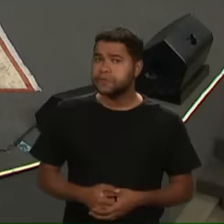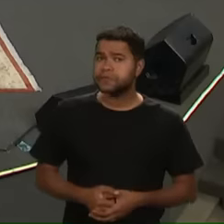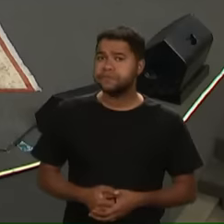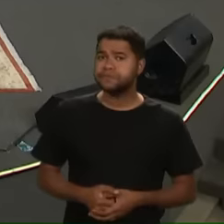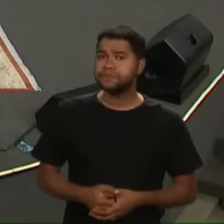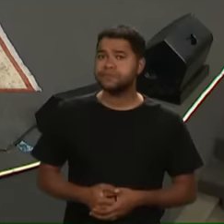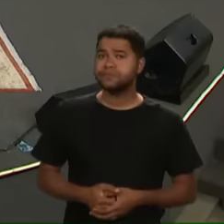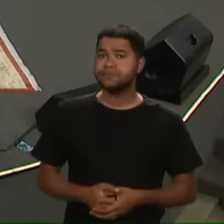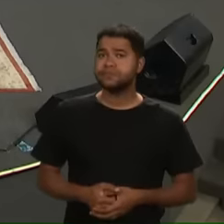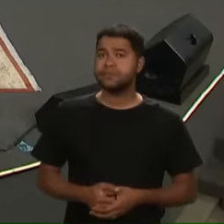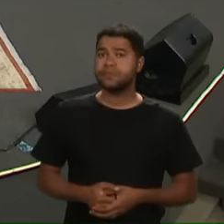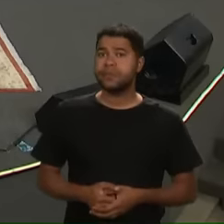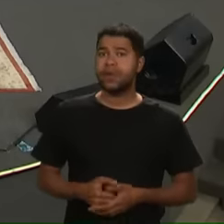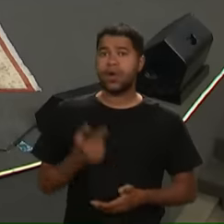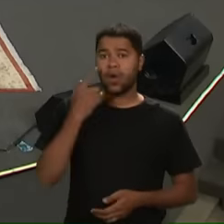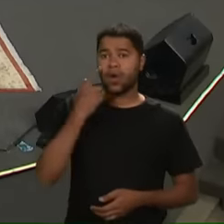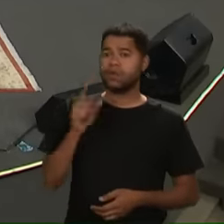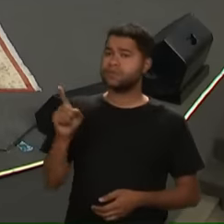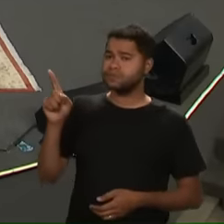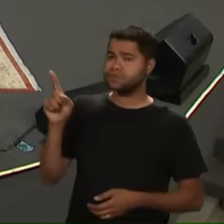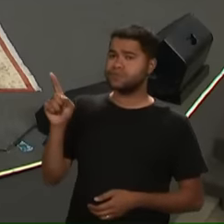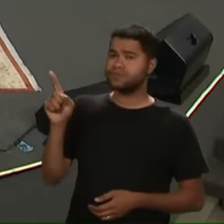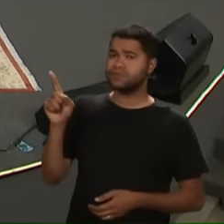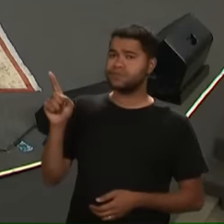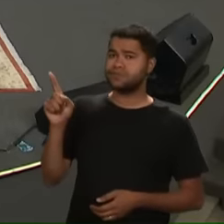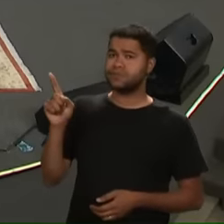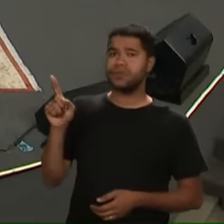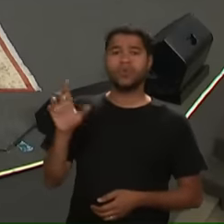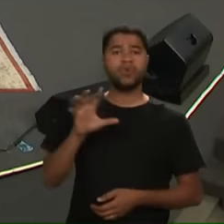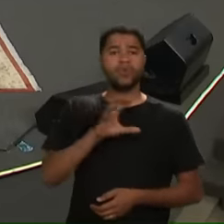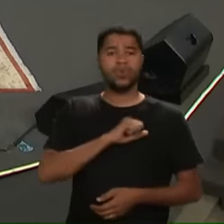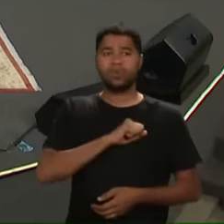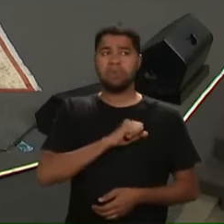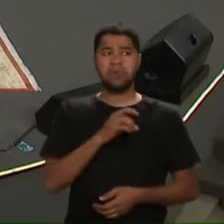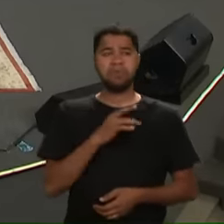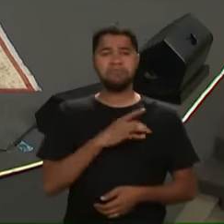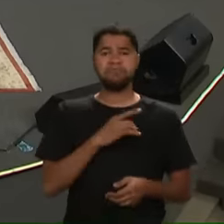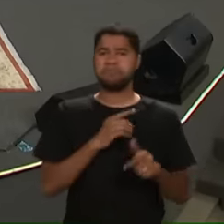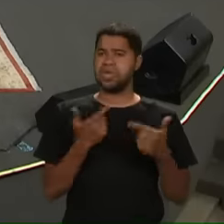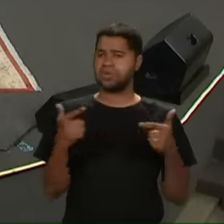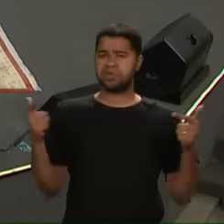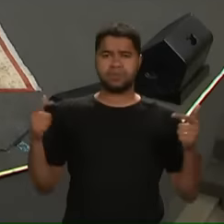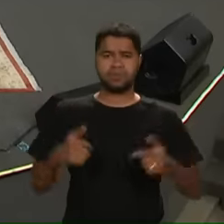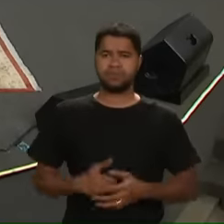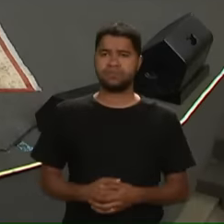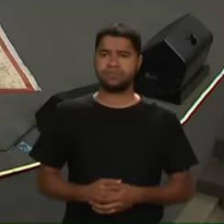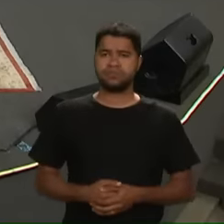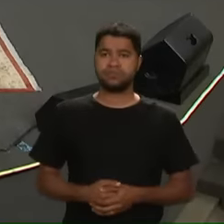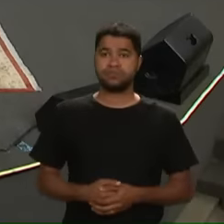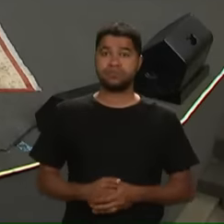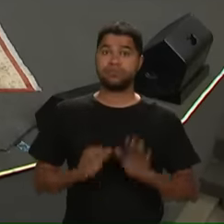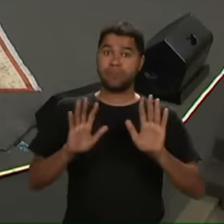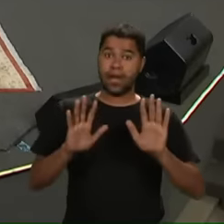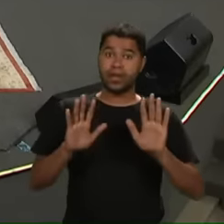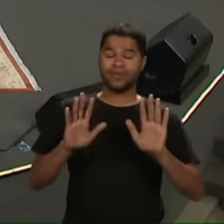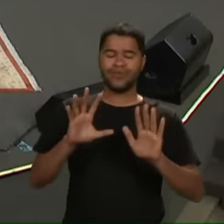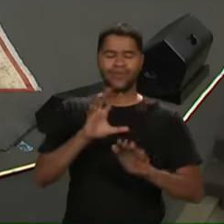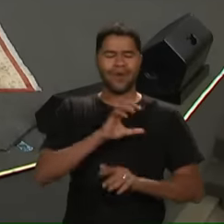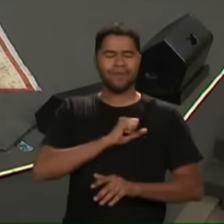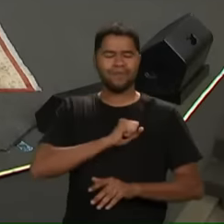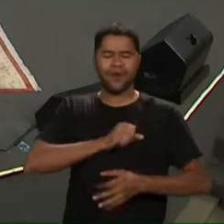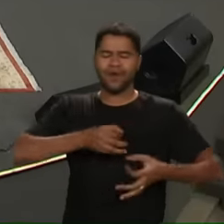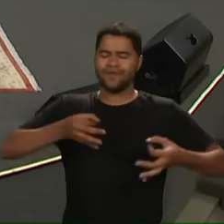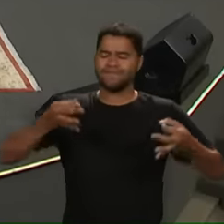É colocar em prática isso No amor não existe medo Antes o perfeito